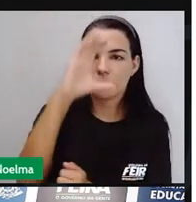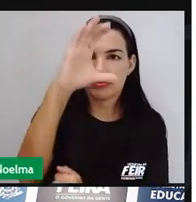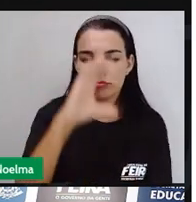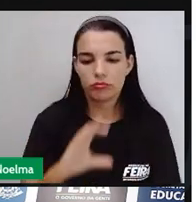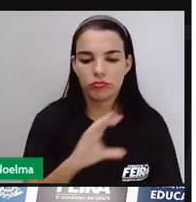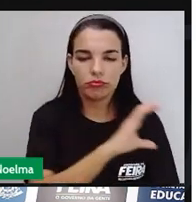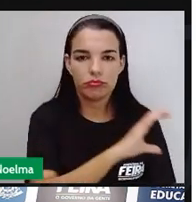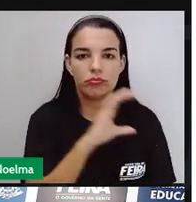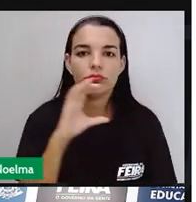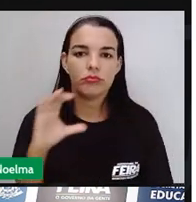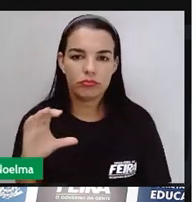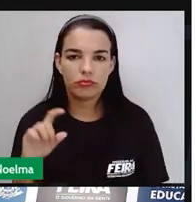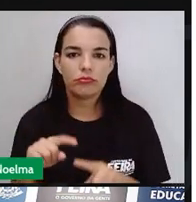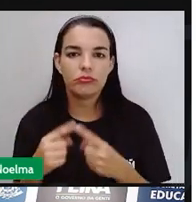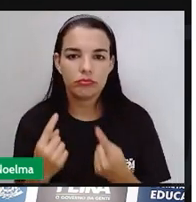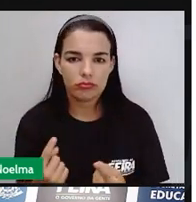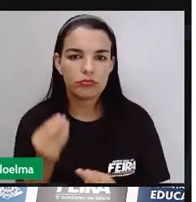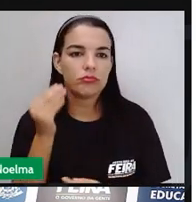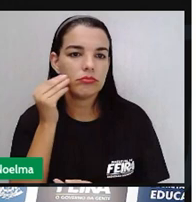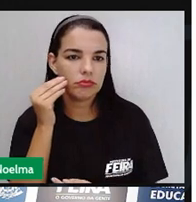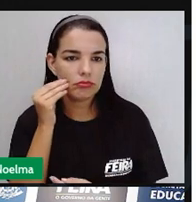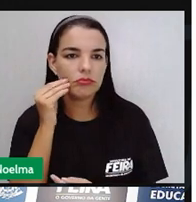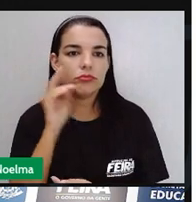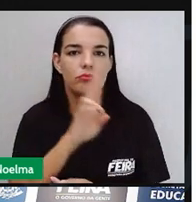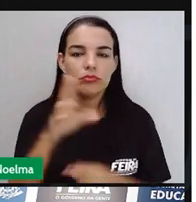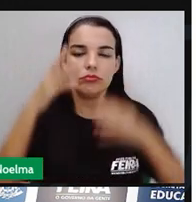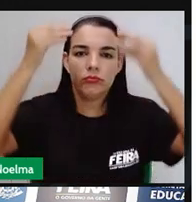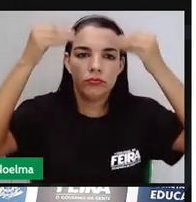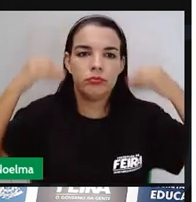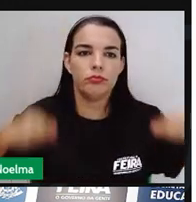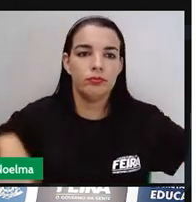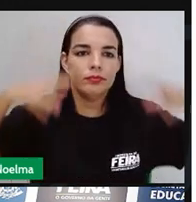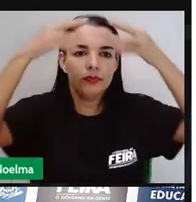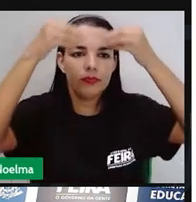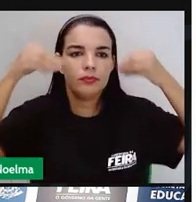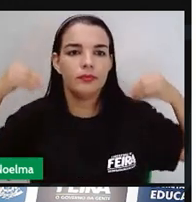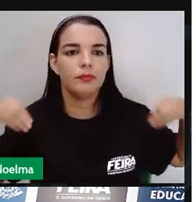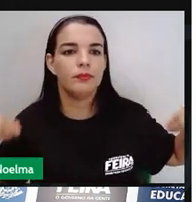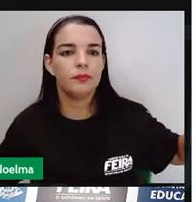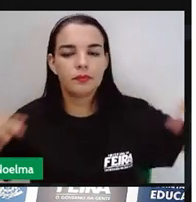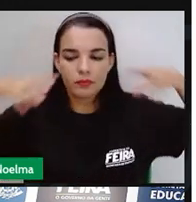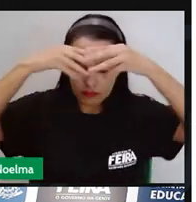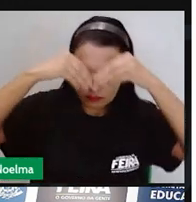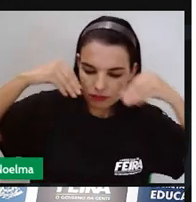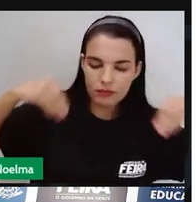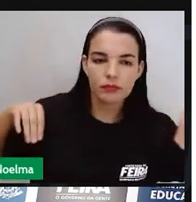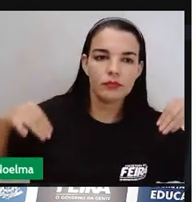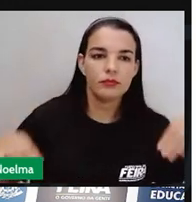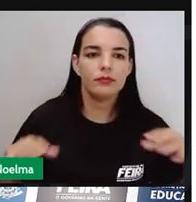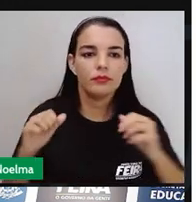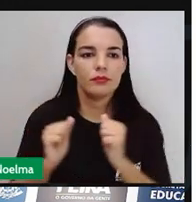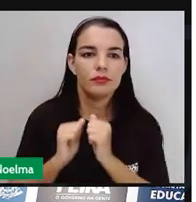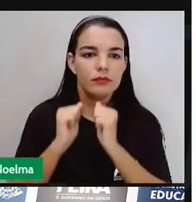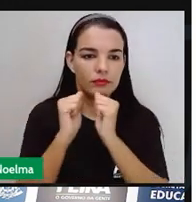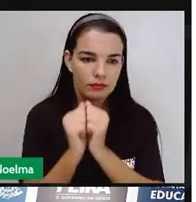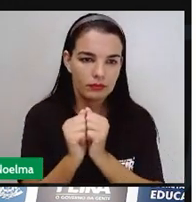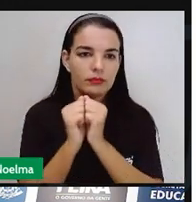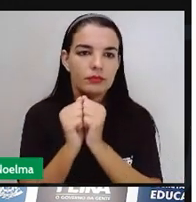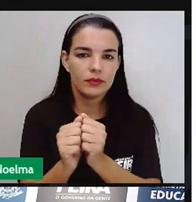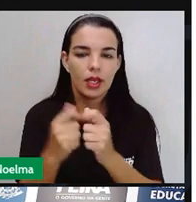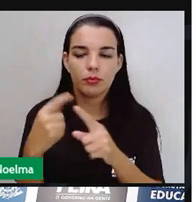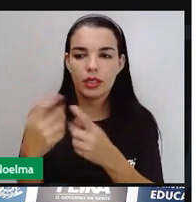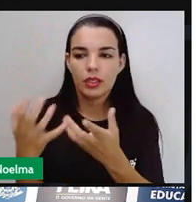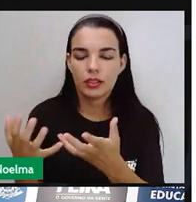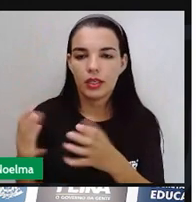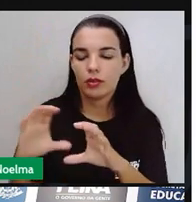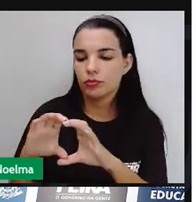aí eles foram colocando aquilo ali no meio dessa crença cristã para que eles pudessem fazer seus cultos